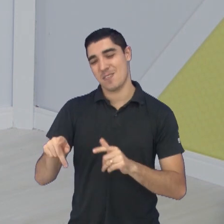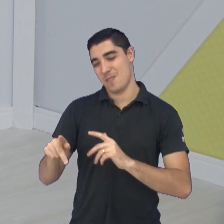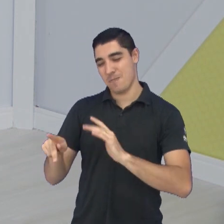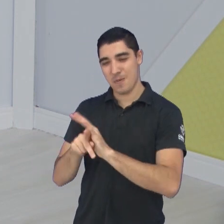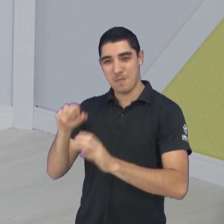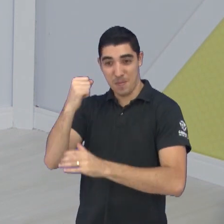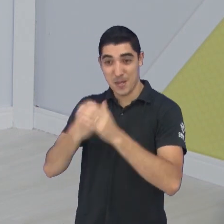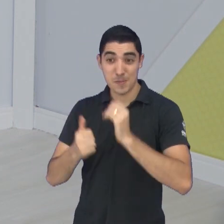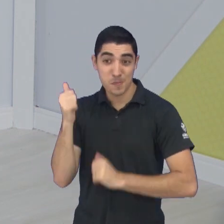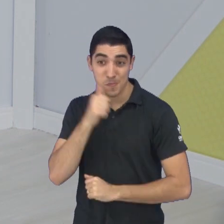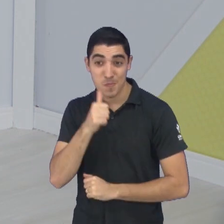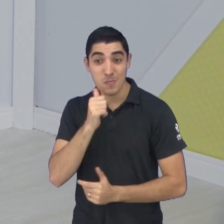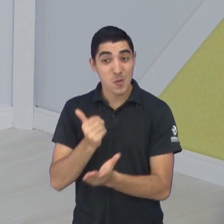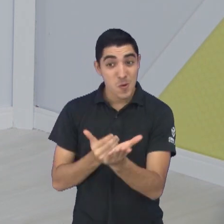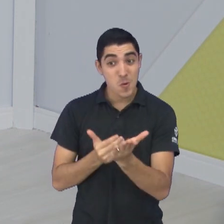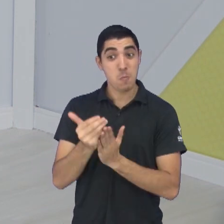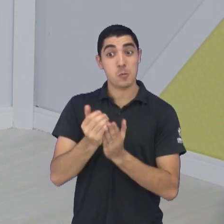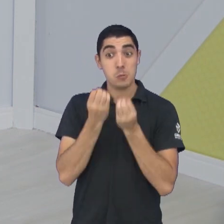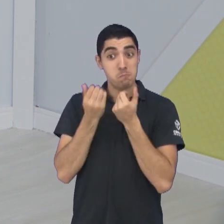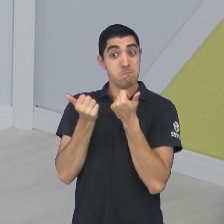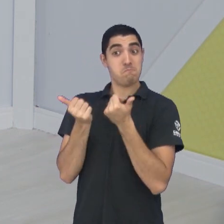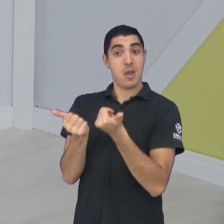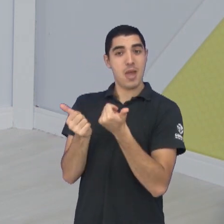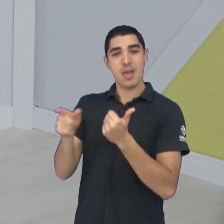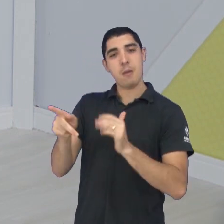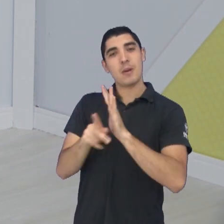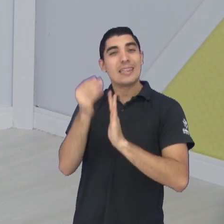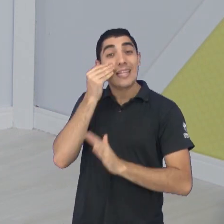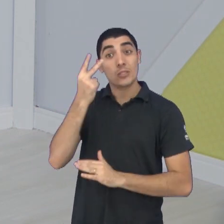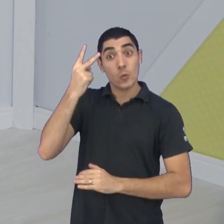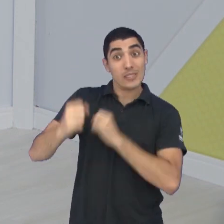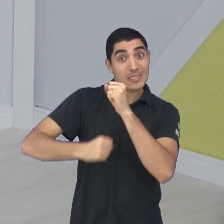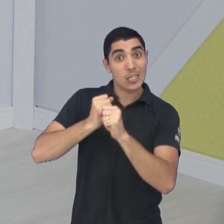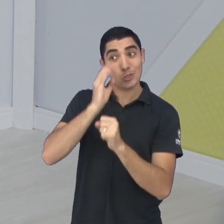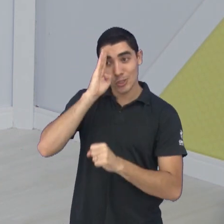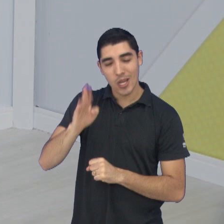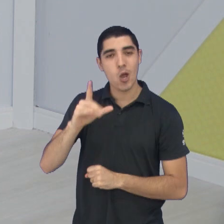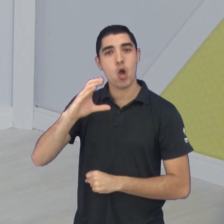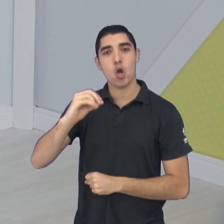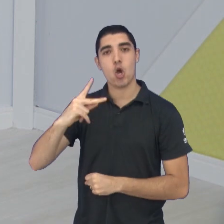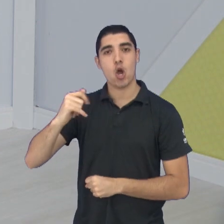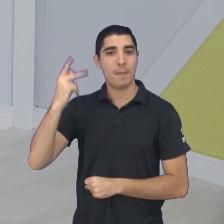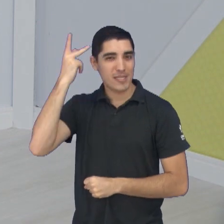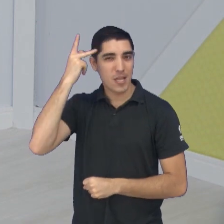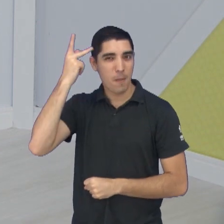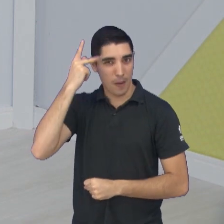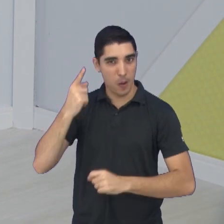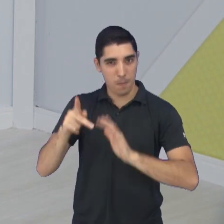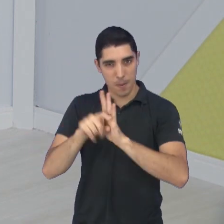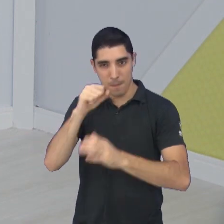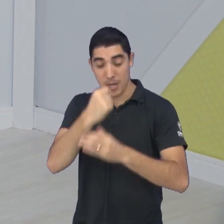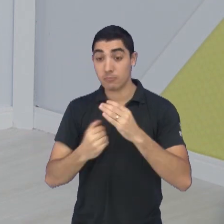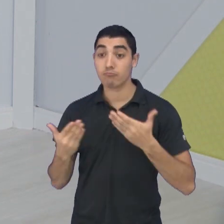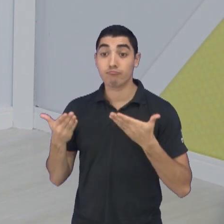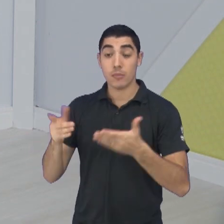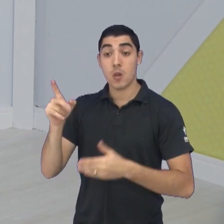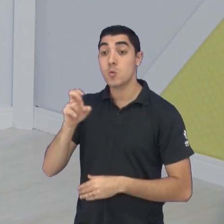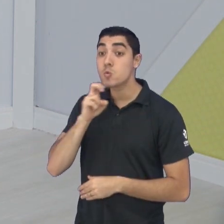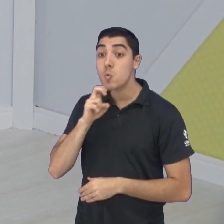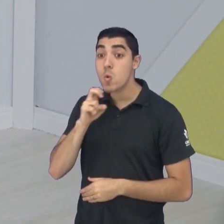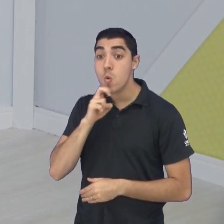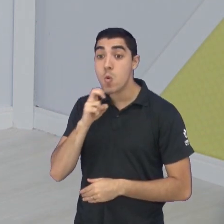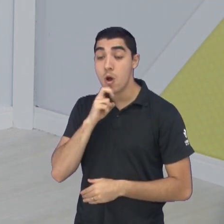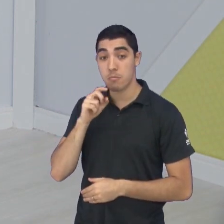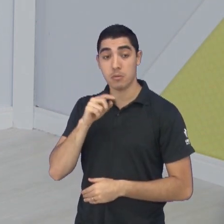Feminino iniciou com a mão direita a busca pelo bicampeonato da Copa São Paulo de Basquete. O time foi até Sorocaba e bateu na estreia as